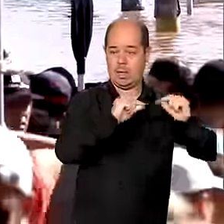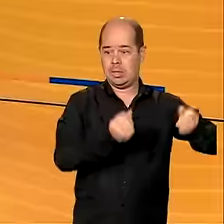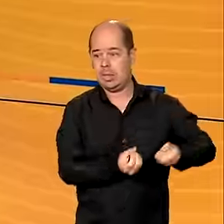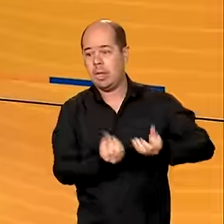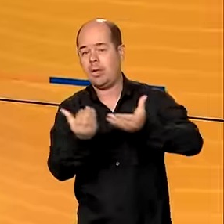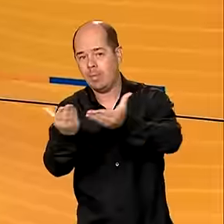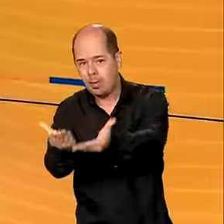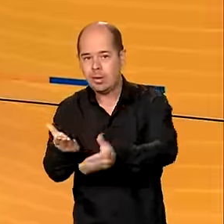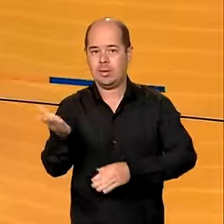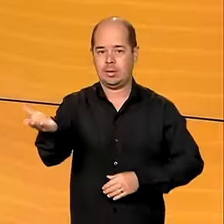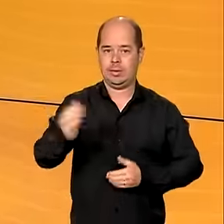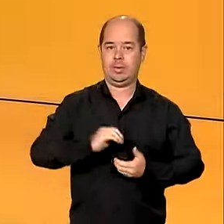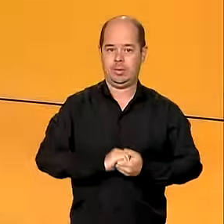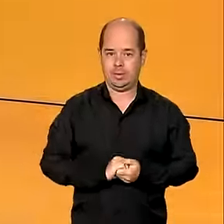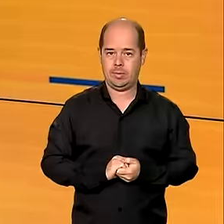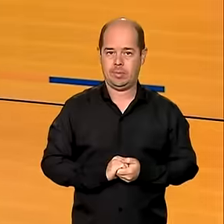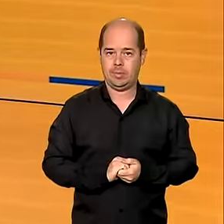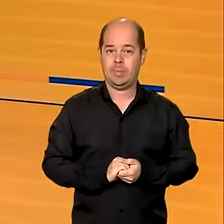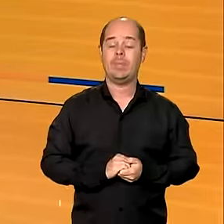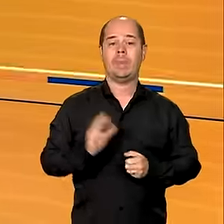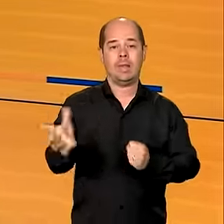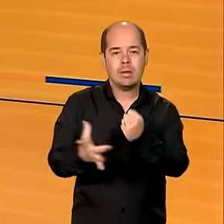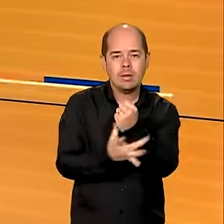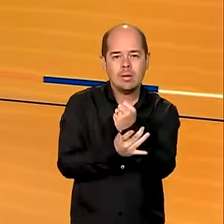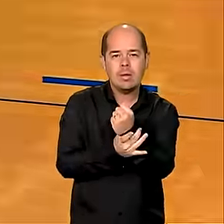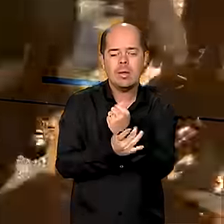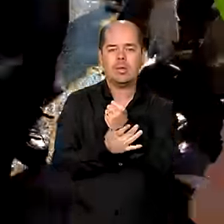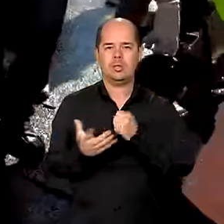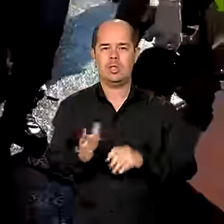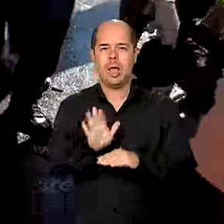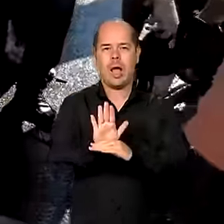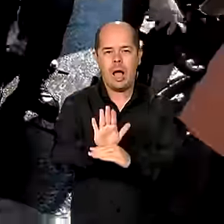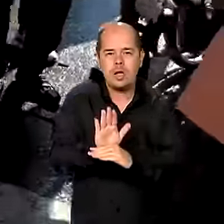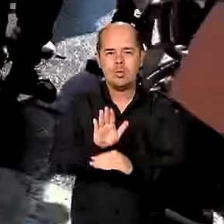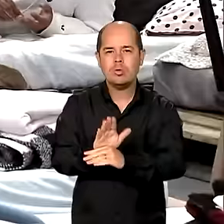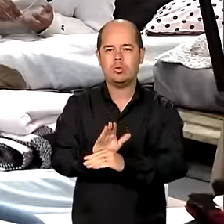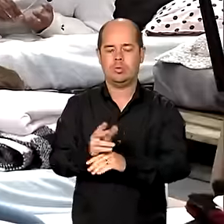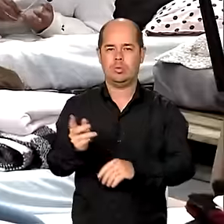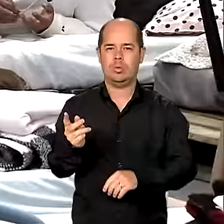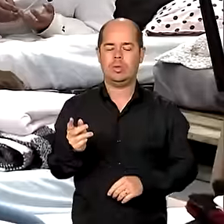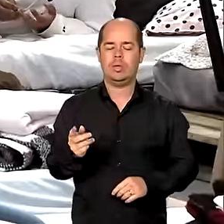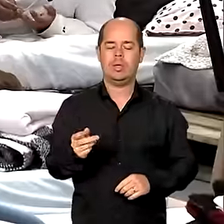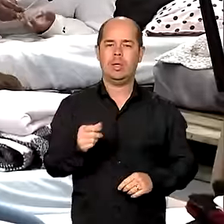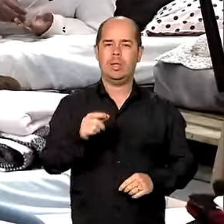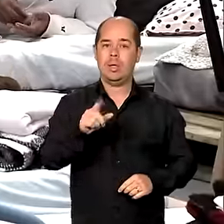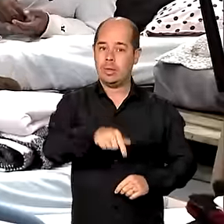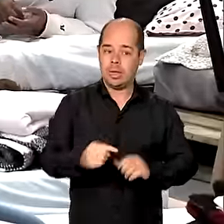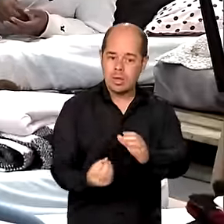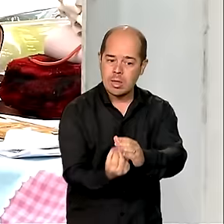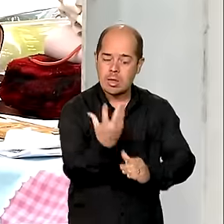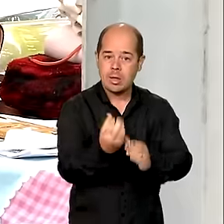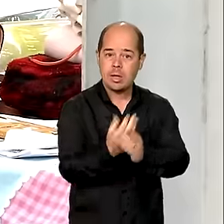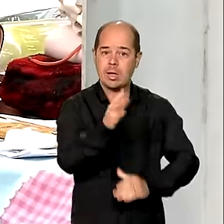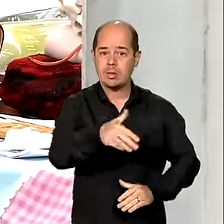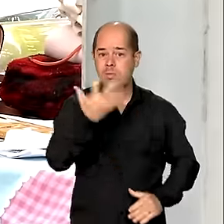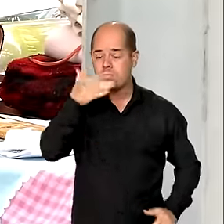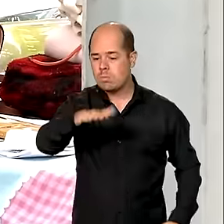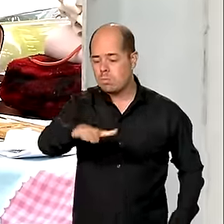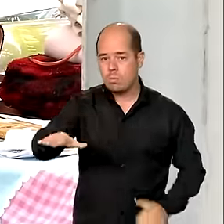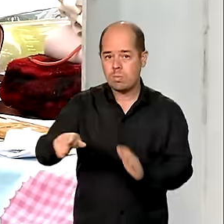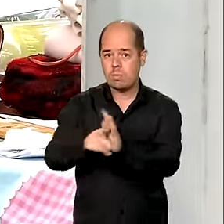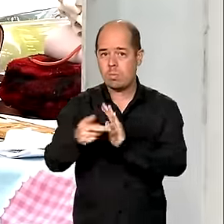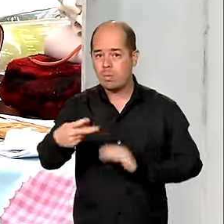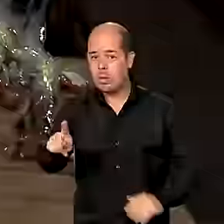do Sul. Para garantir proteção e acolhimento, o governo cria abrigos especiais para atender crianças e mulheres